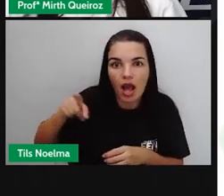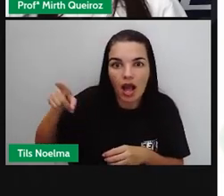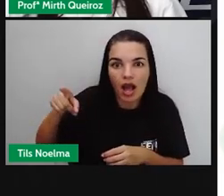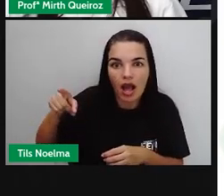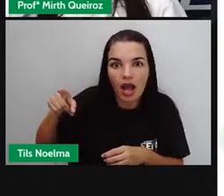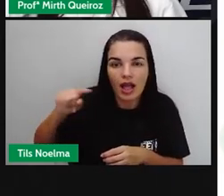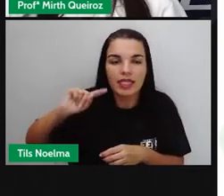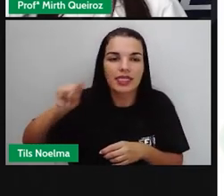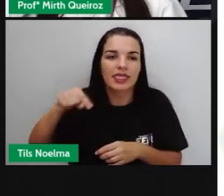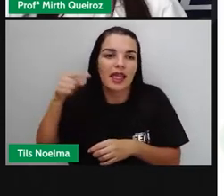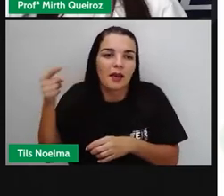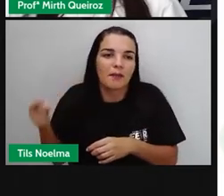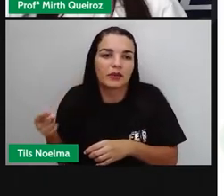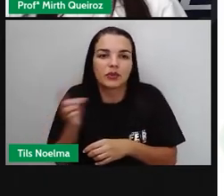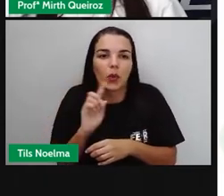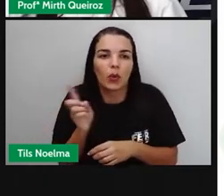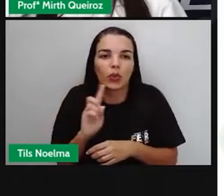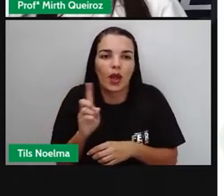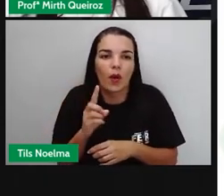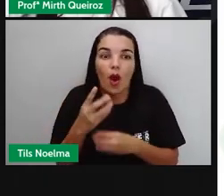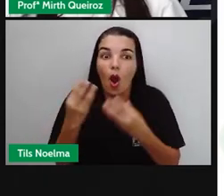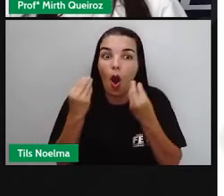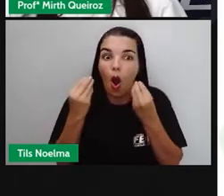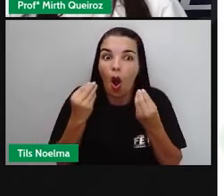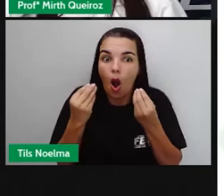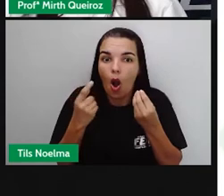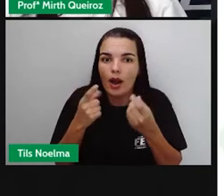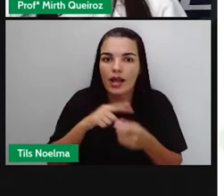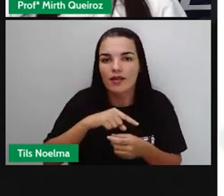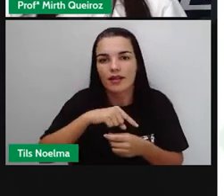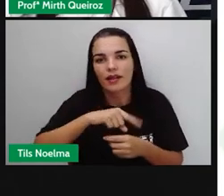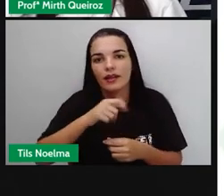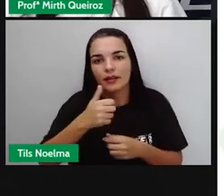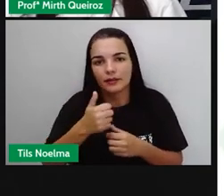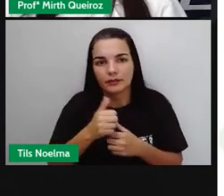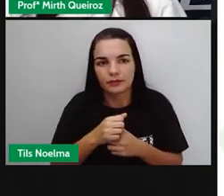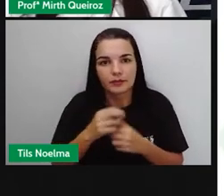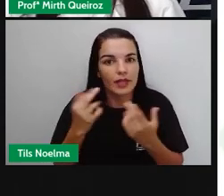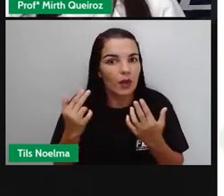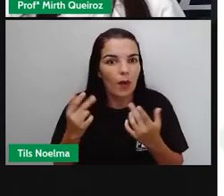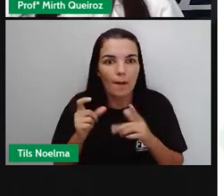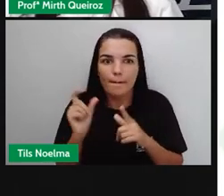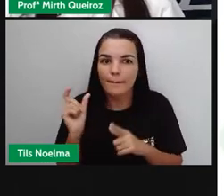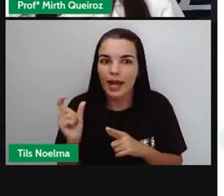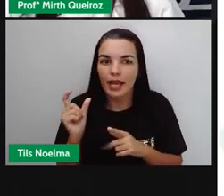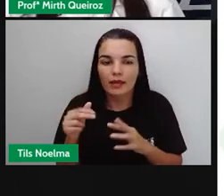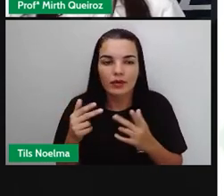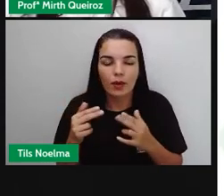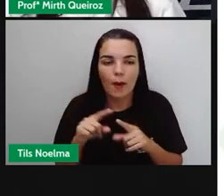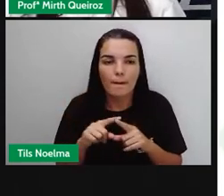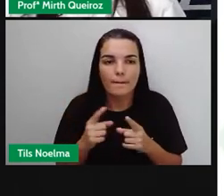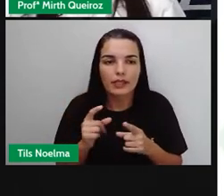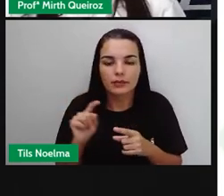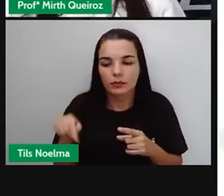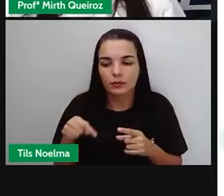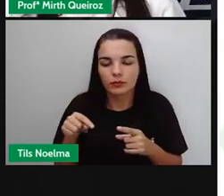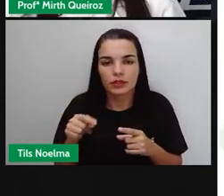colocou após o não. E olha como é que ficou a frase. São as mesmas palavras, só mudou a pontuação.